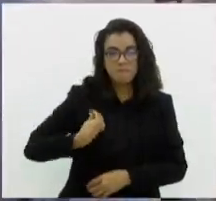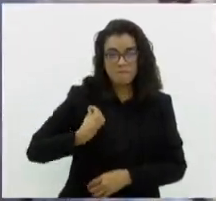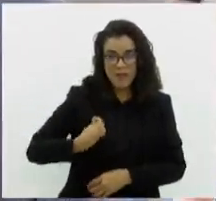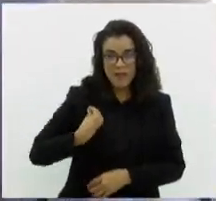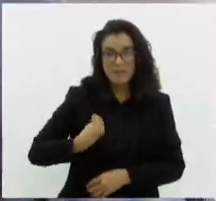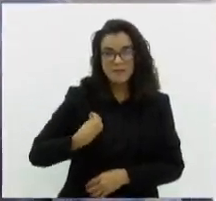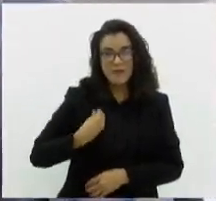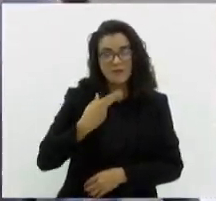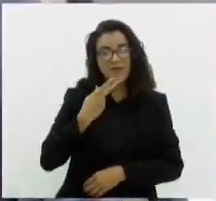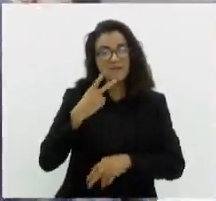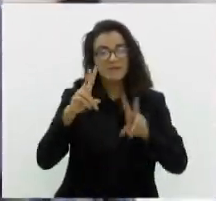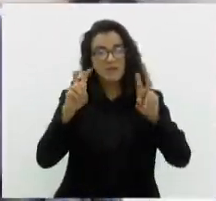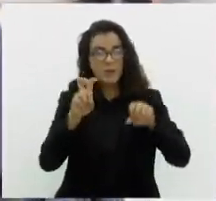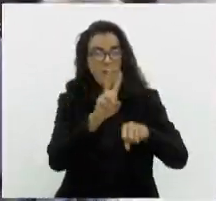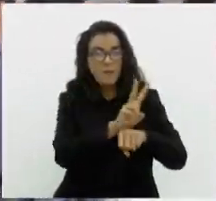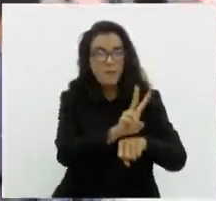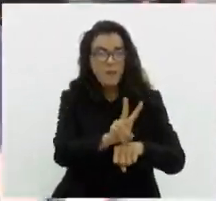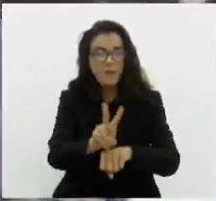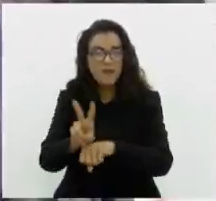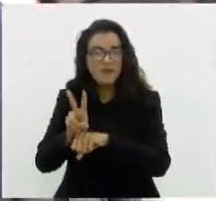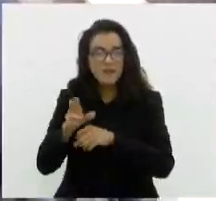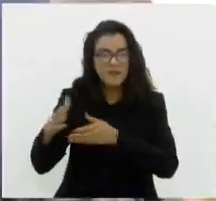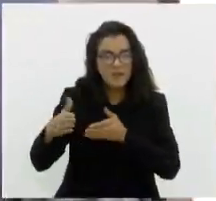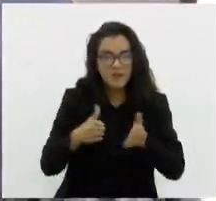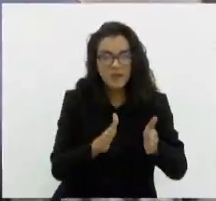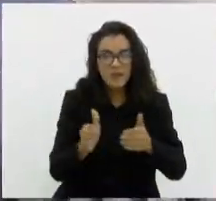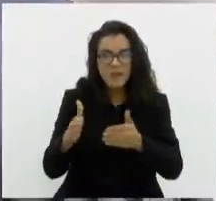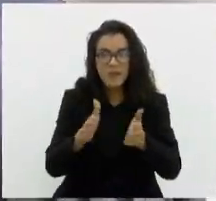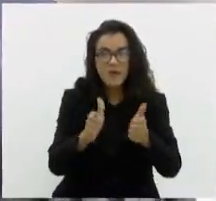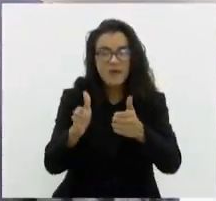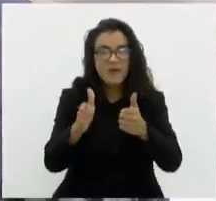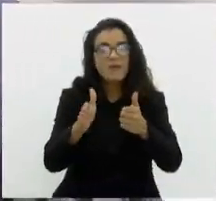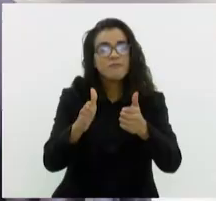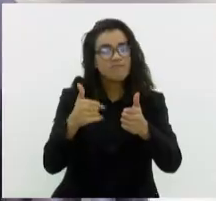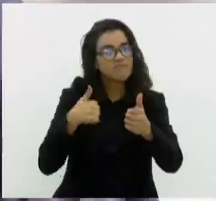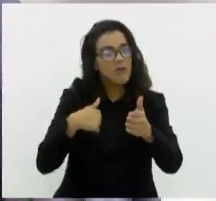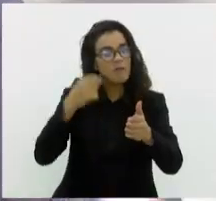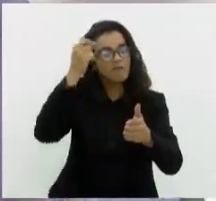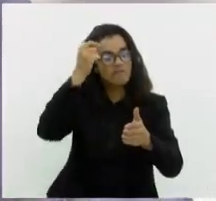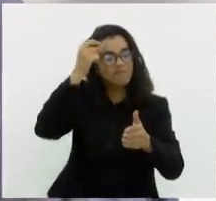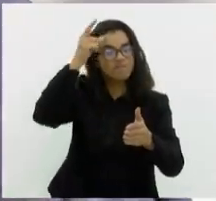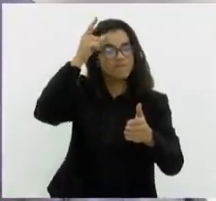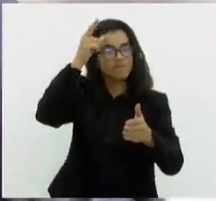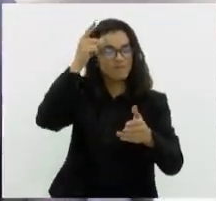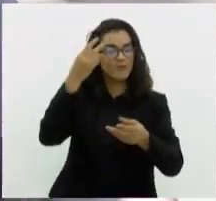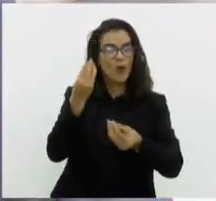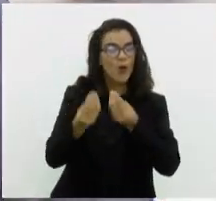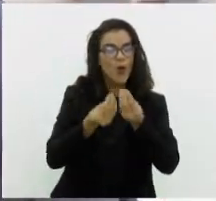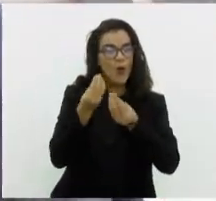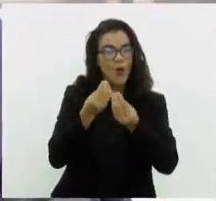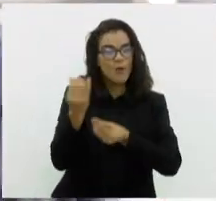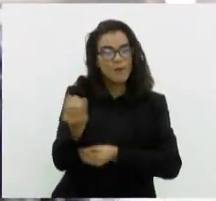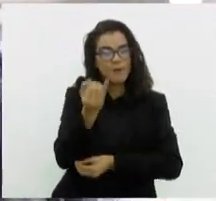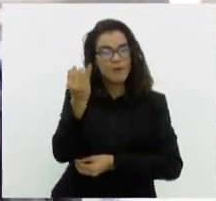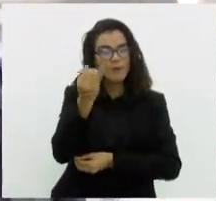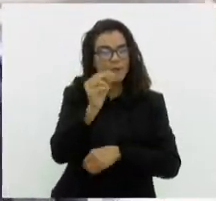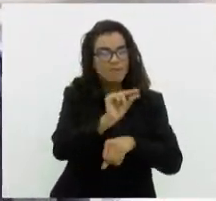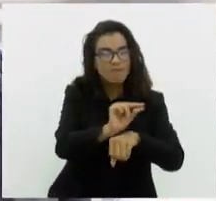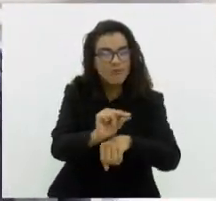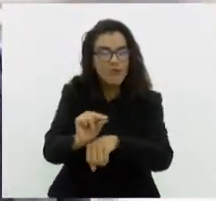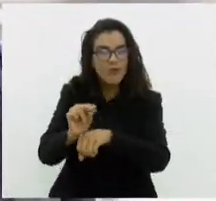faixa marginal de proteção de um rio. E ali eu despertei para a importância do cuidado com os nossos rios.